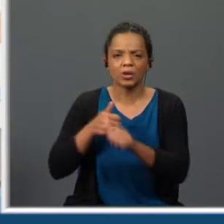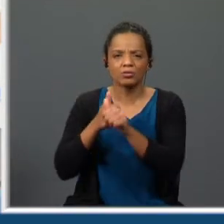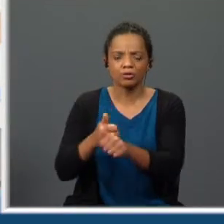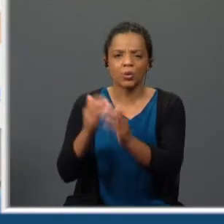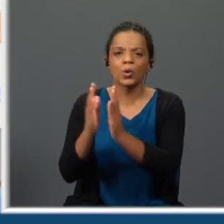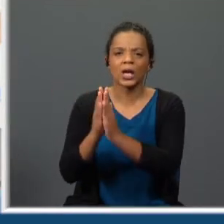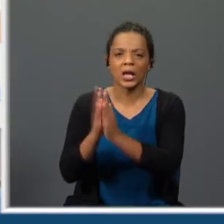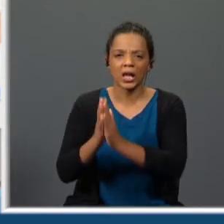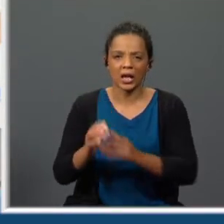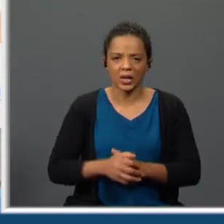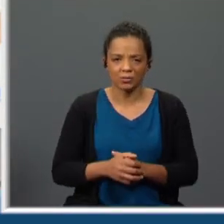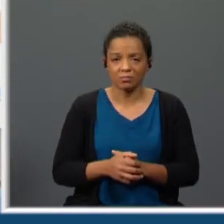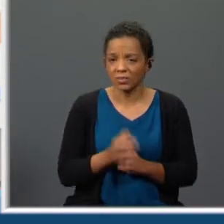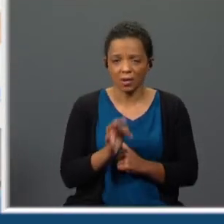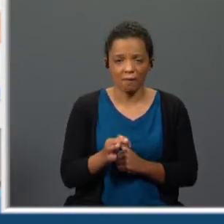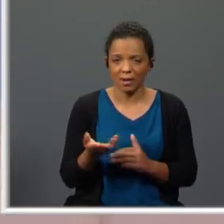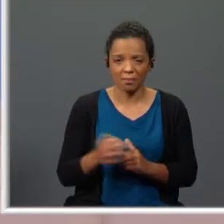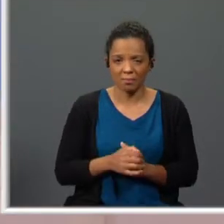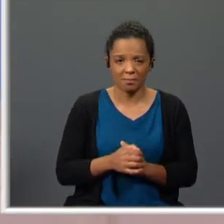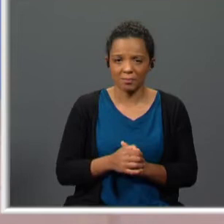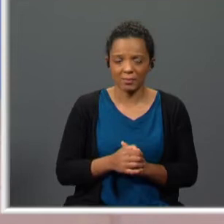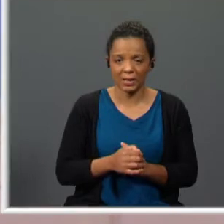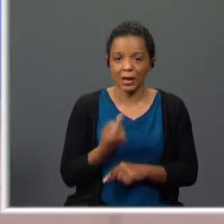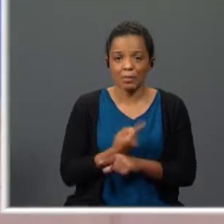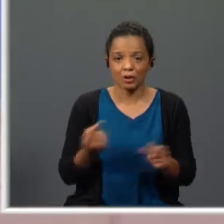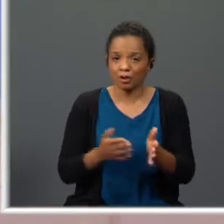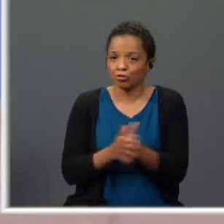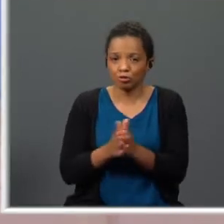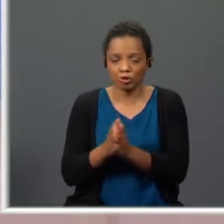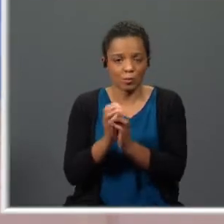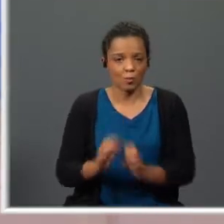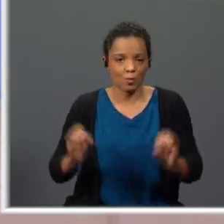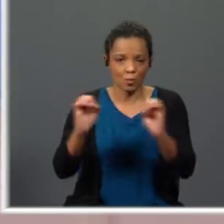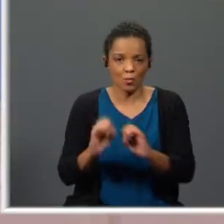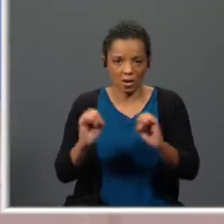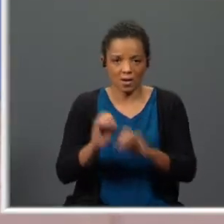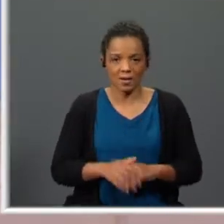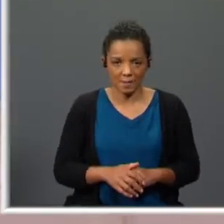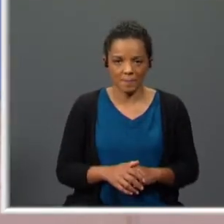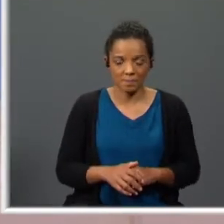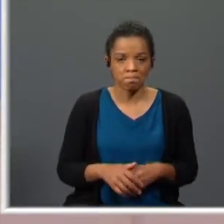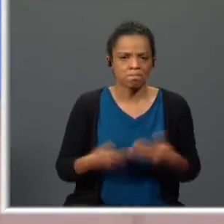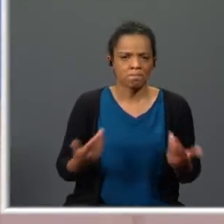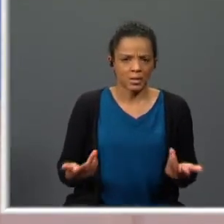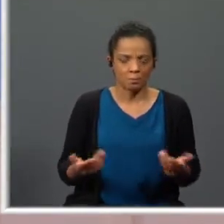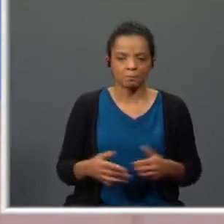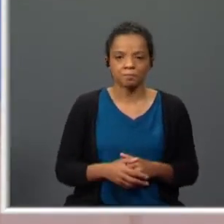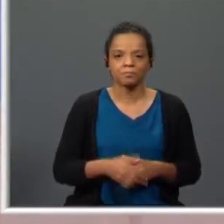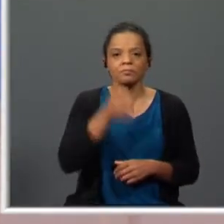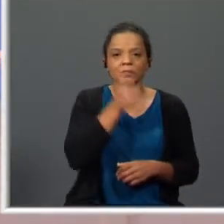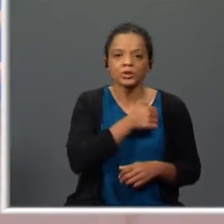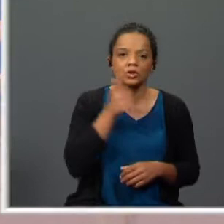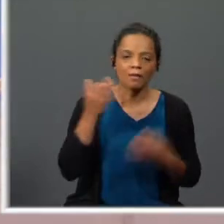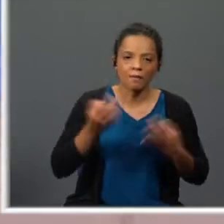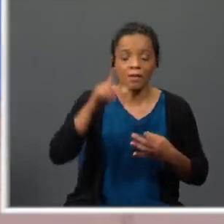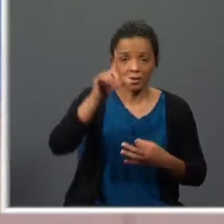e não lhe vai servir de nada ela não vai aproveitar nada com isso então afinal para além dos sofrimentos